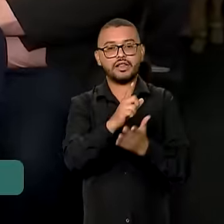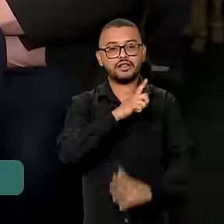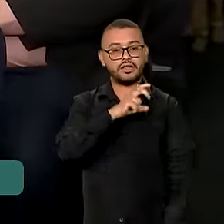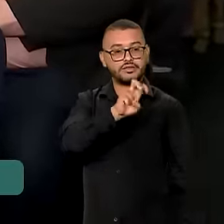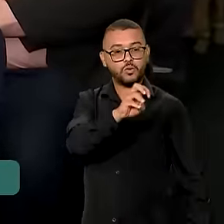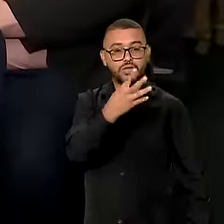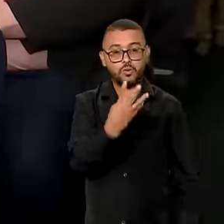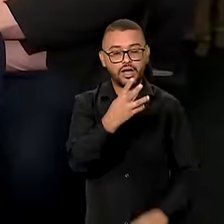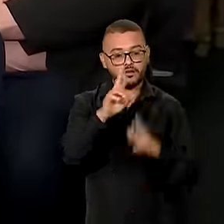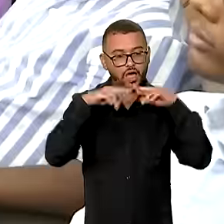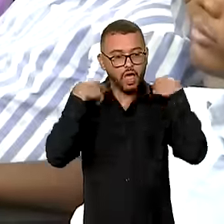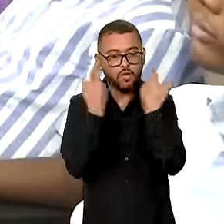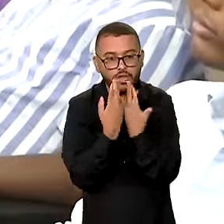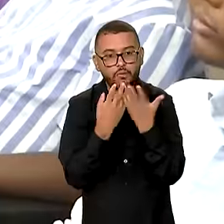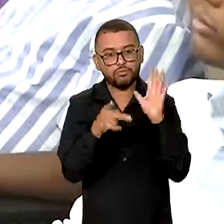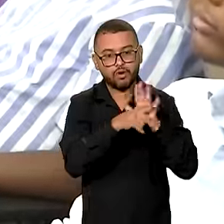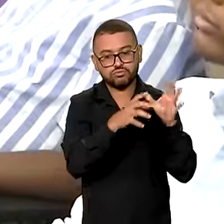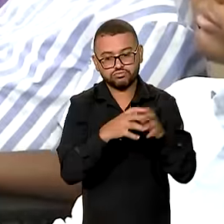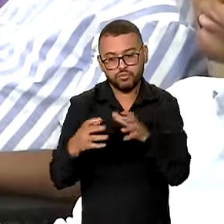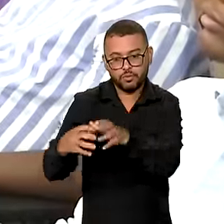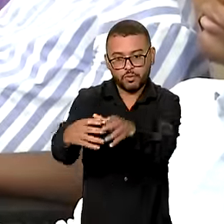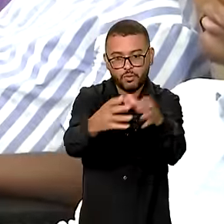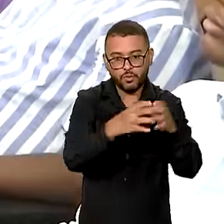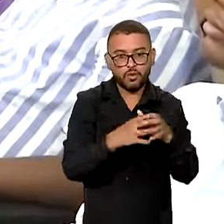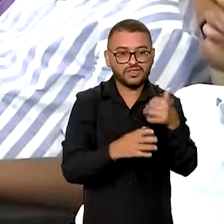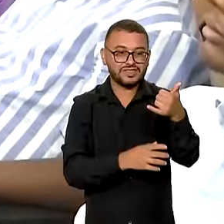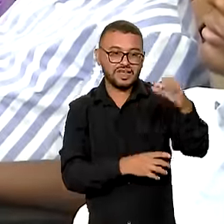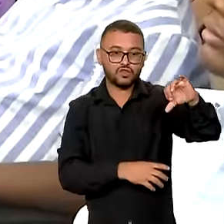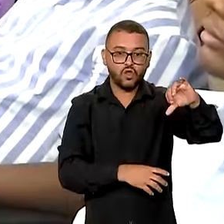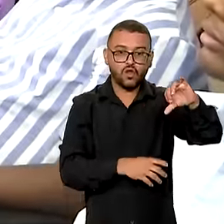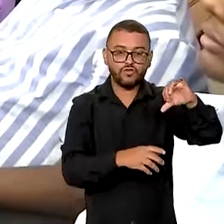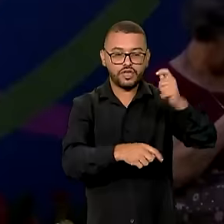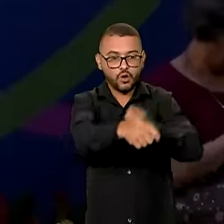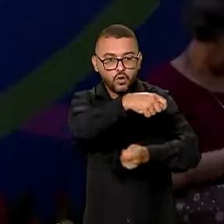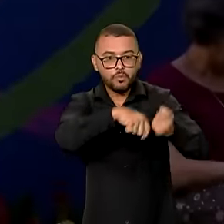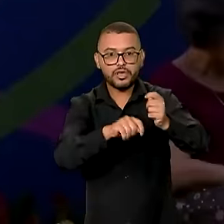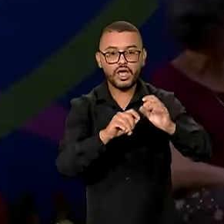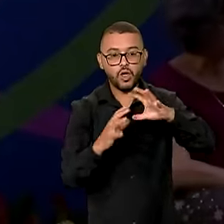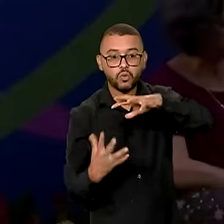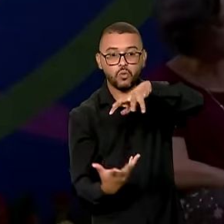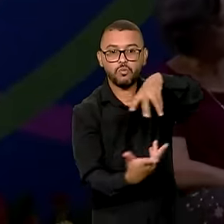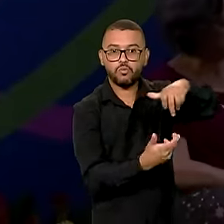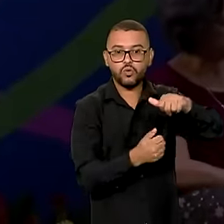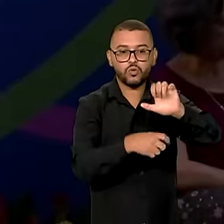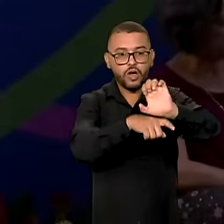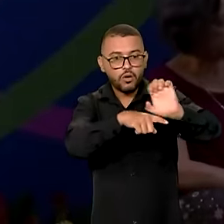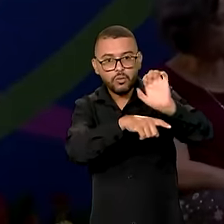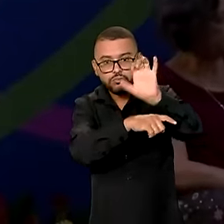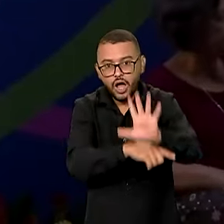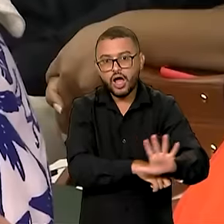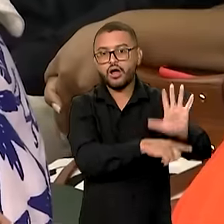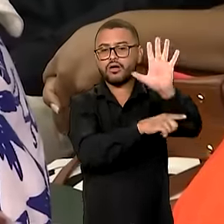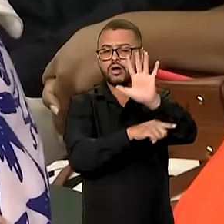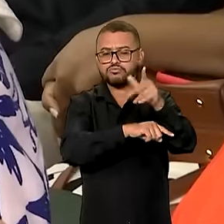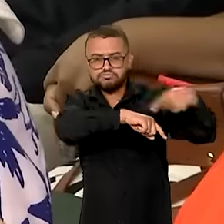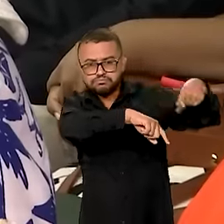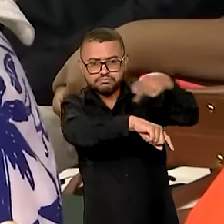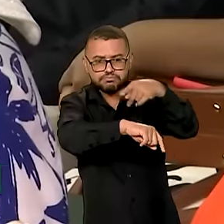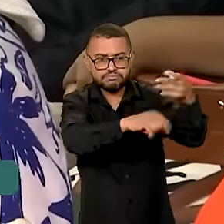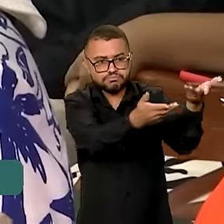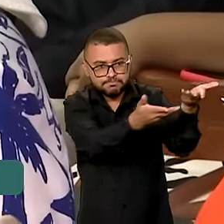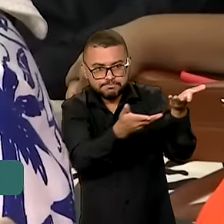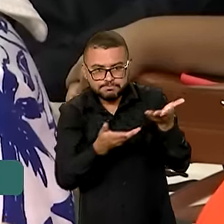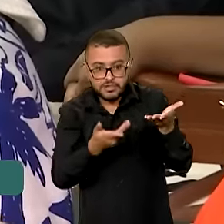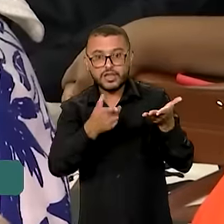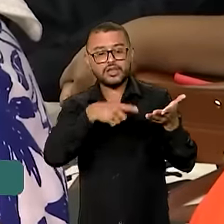delegações, incluindo as 19 maiores economias do mundo e a União Europeia, além de países convidados e órgãos